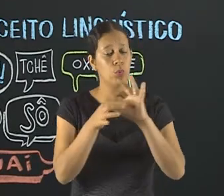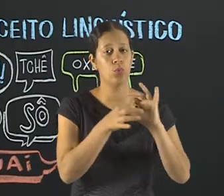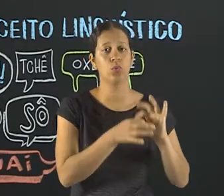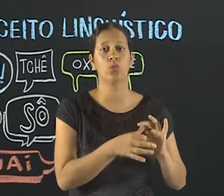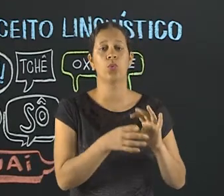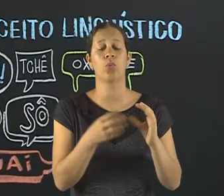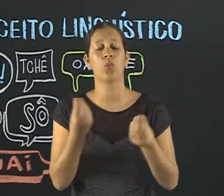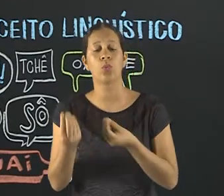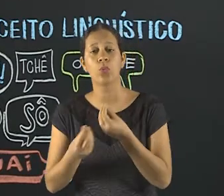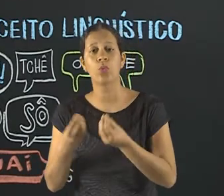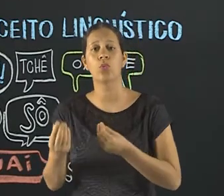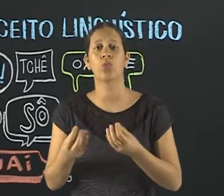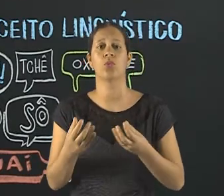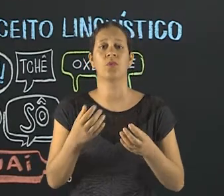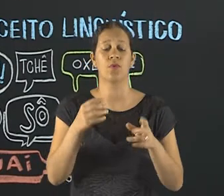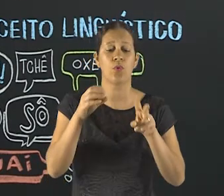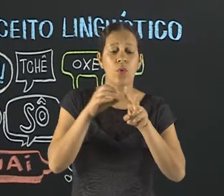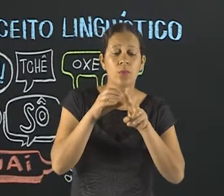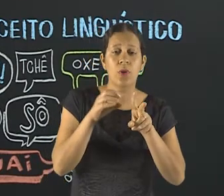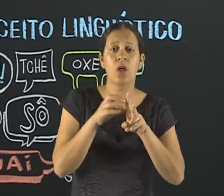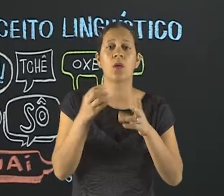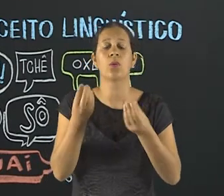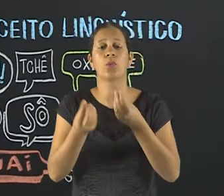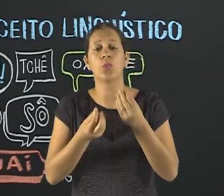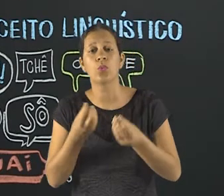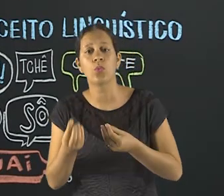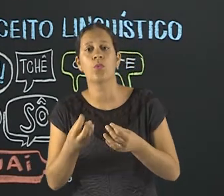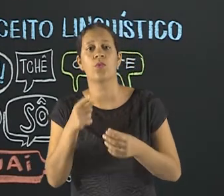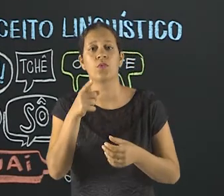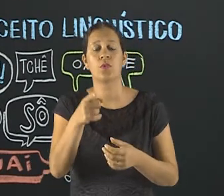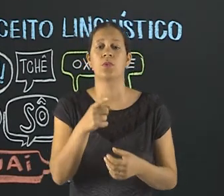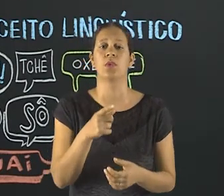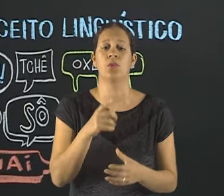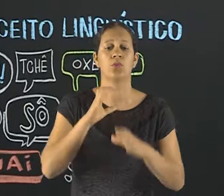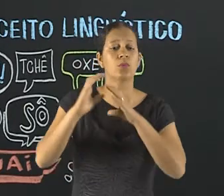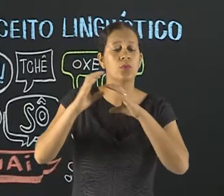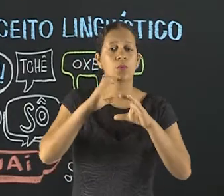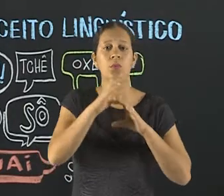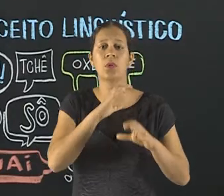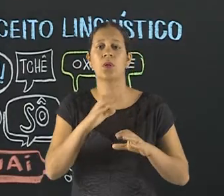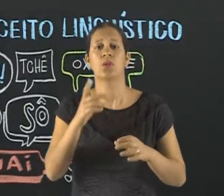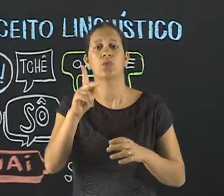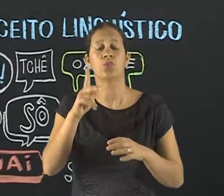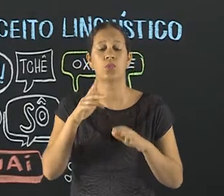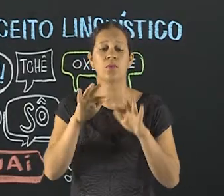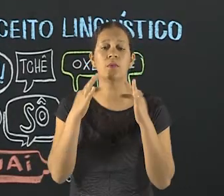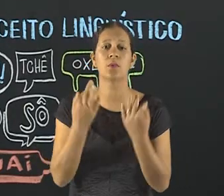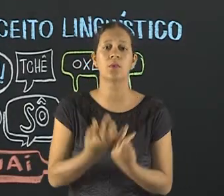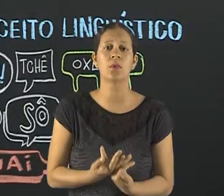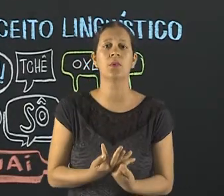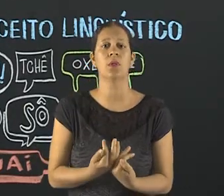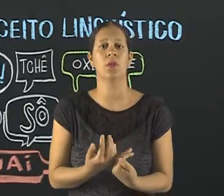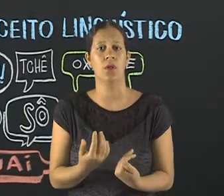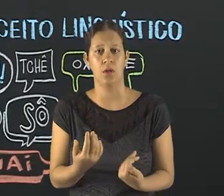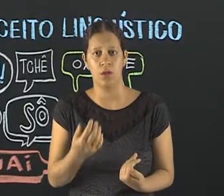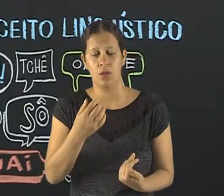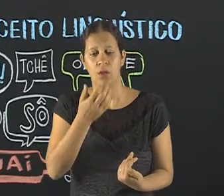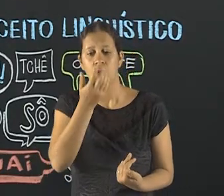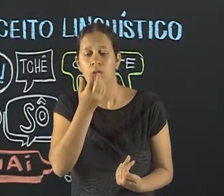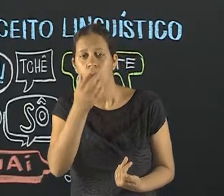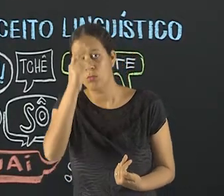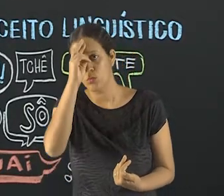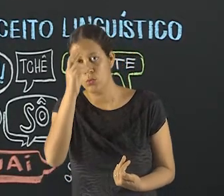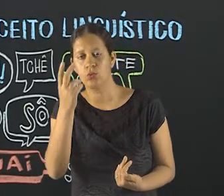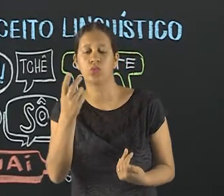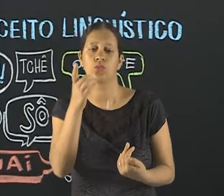determinam que repertório, ou seja, que vocabulário você vai utilizar, de que maneira você vai se comunicar com sua família num almoço de domingo, de que maneira você vai se